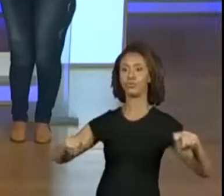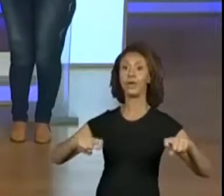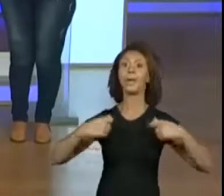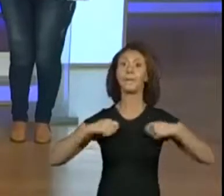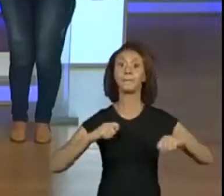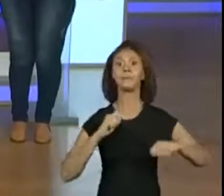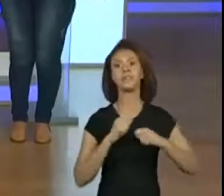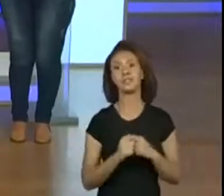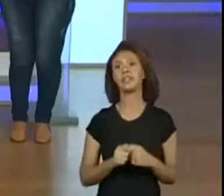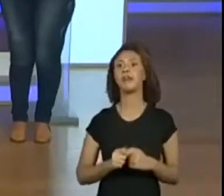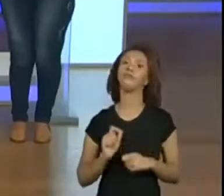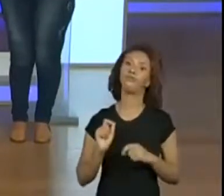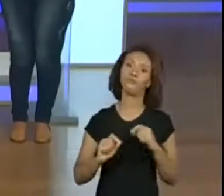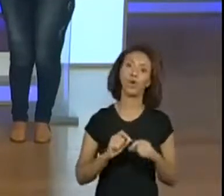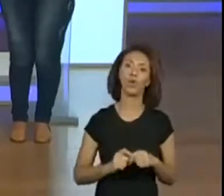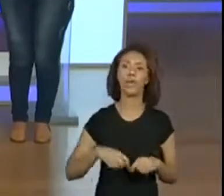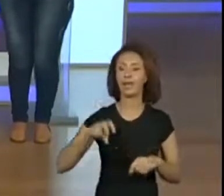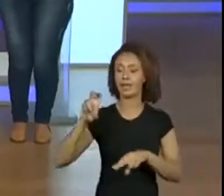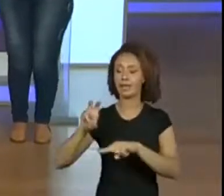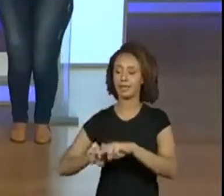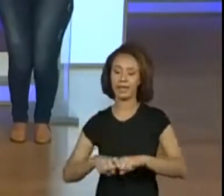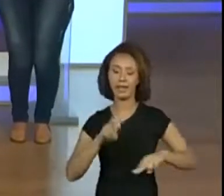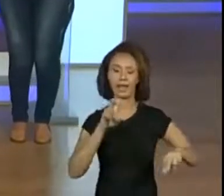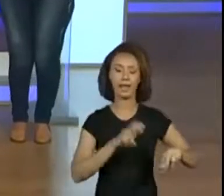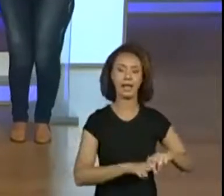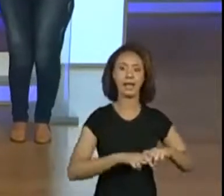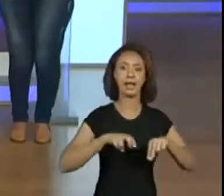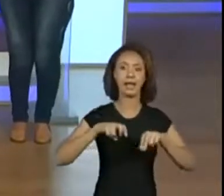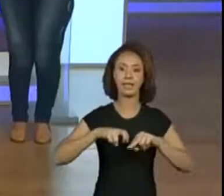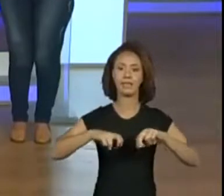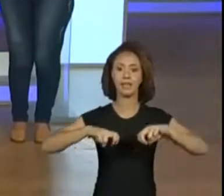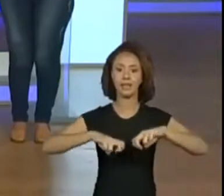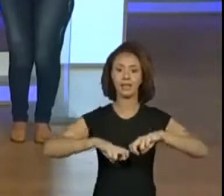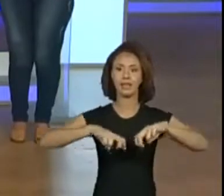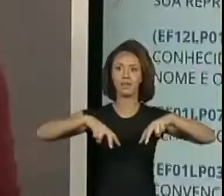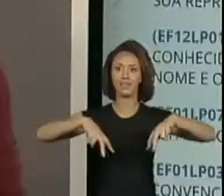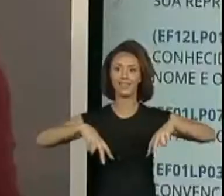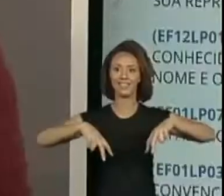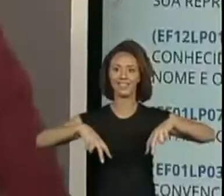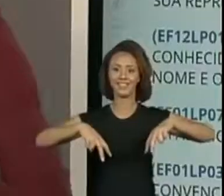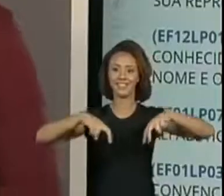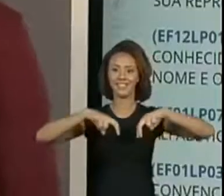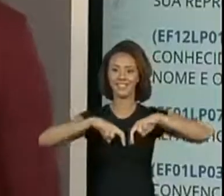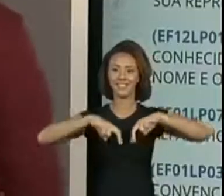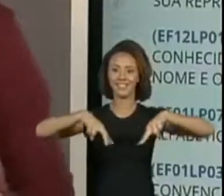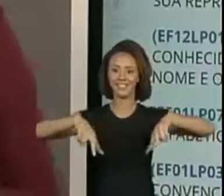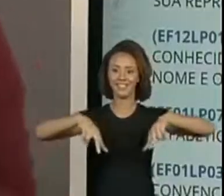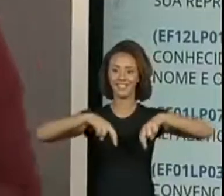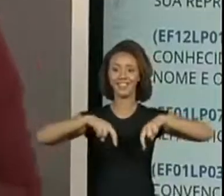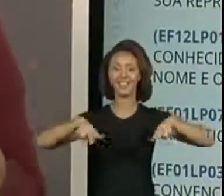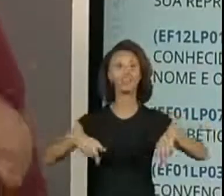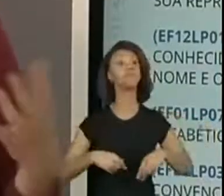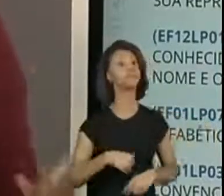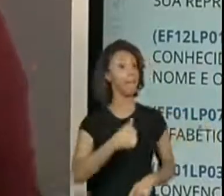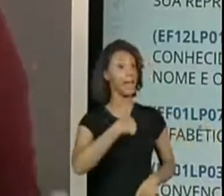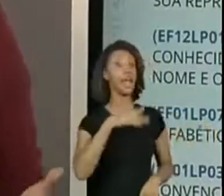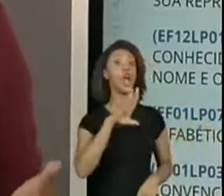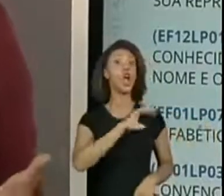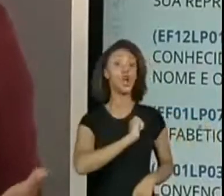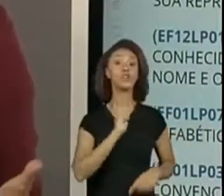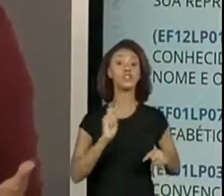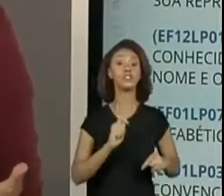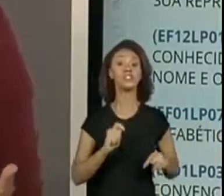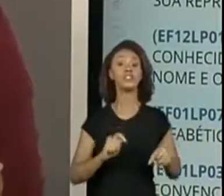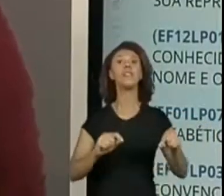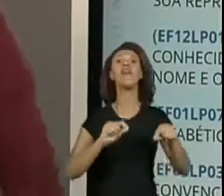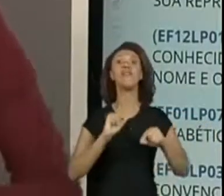para segurar o elástico. Ah, tá. Com elástico. Com elástico. Perfeito. Eu gostava muito de brincar de bambolê. Também precisava